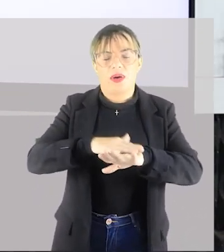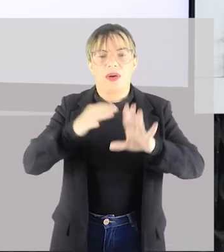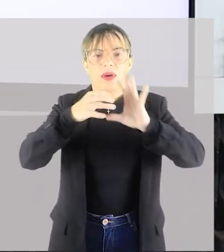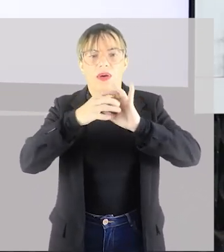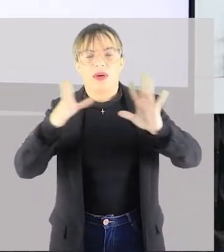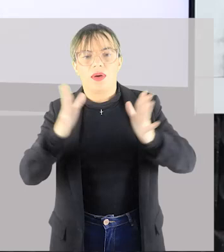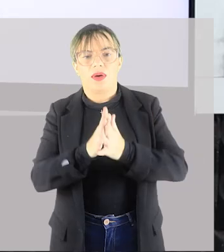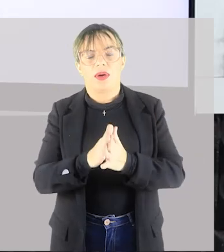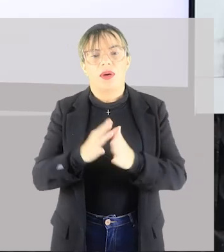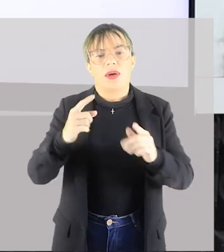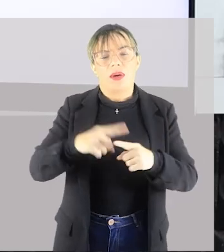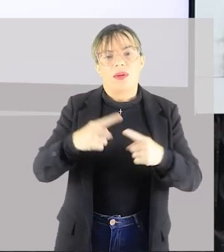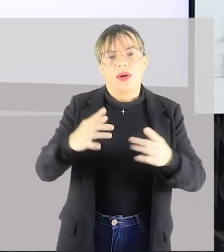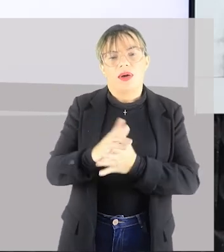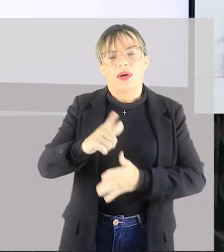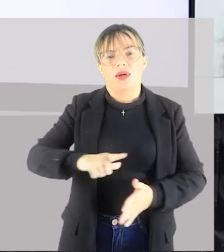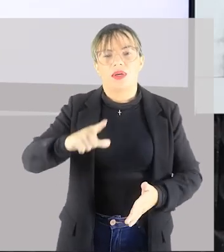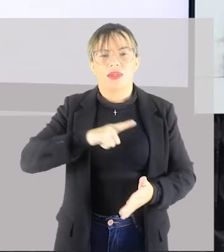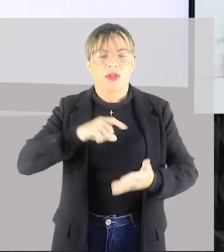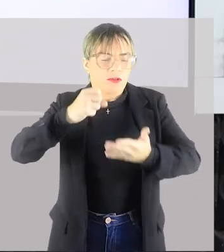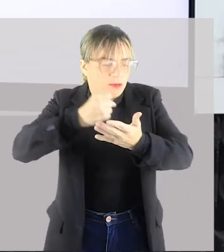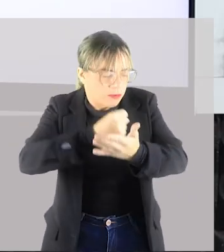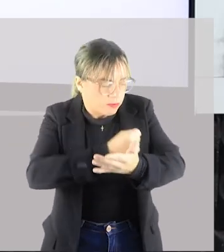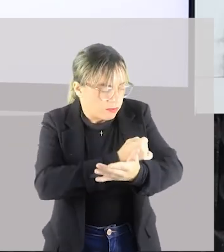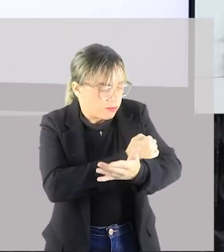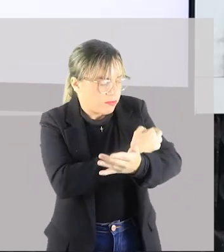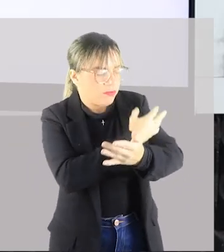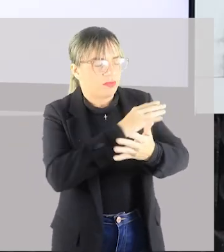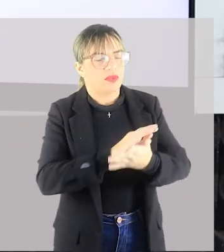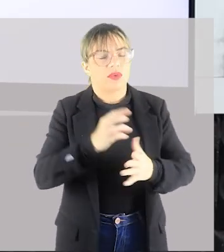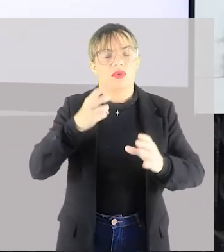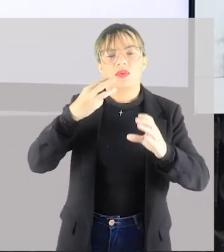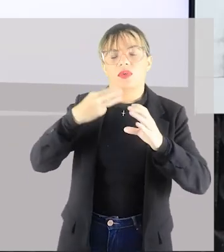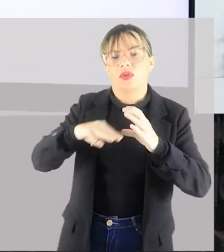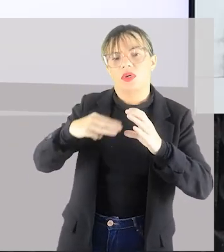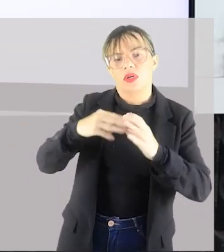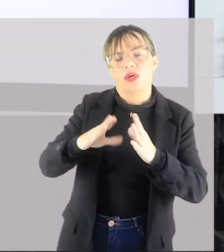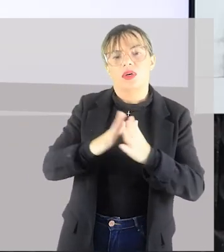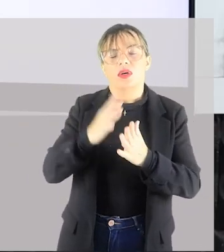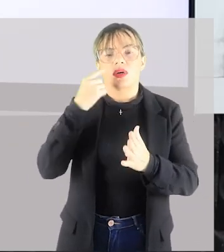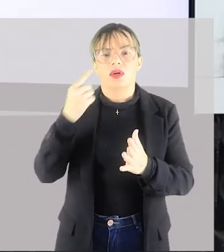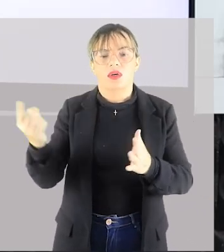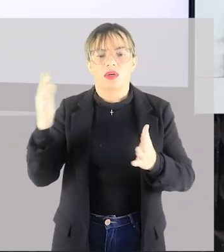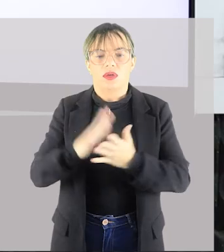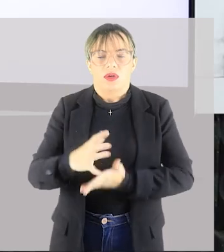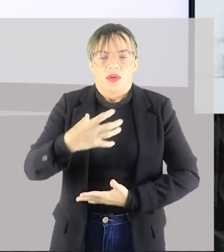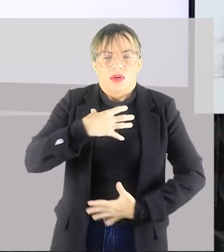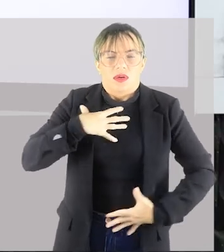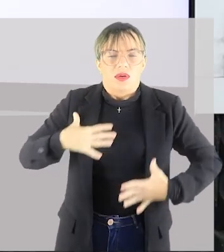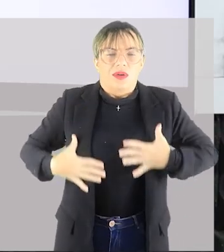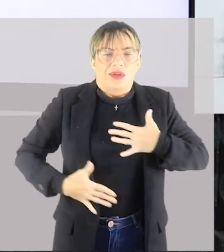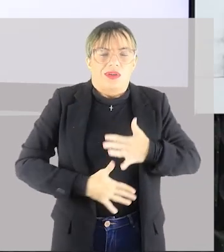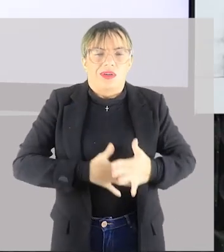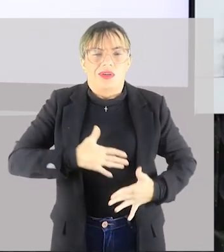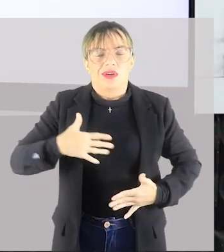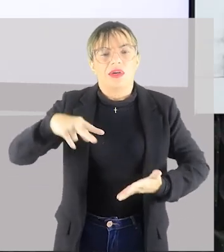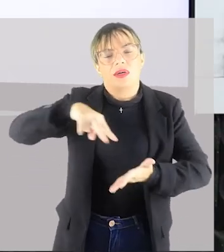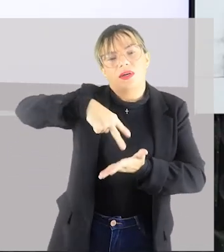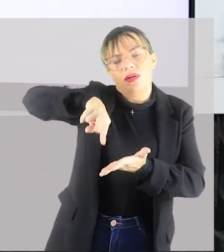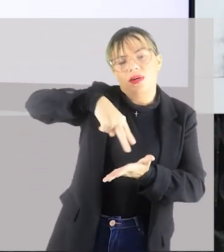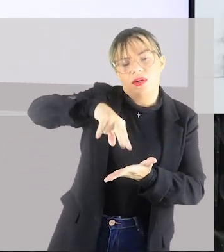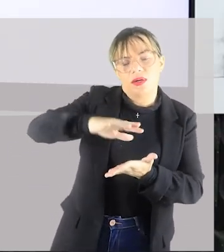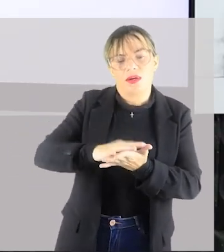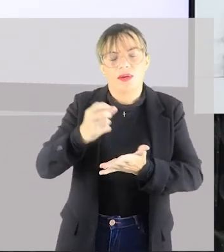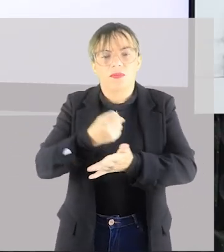emocional inserido nelas, têm mensagens que buscam ser expressadas através dessas danças,